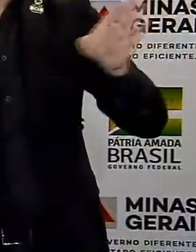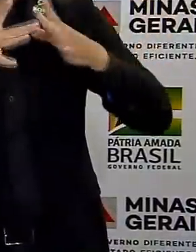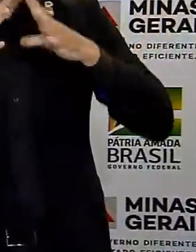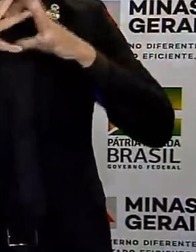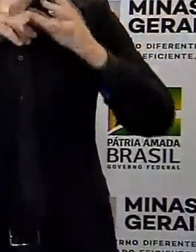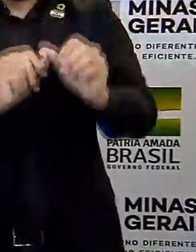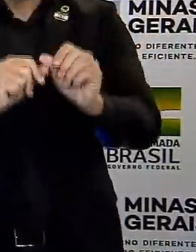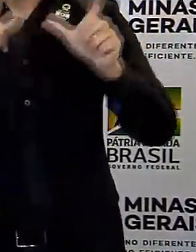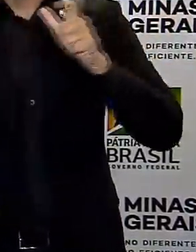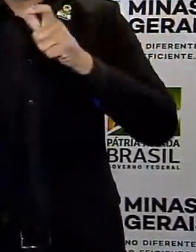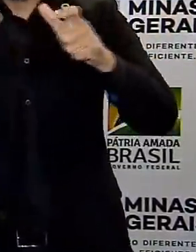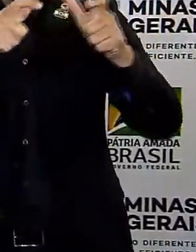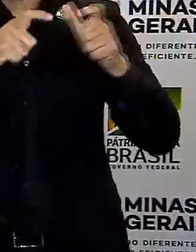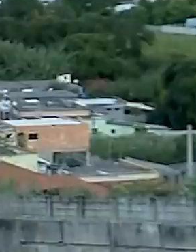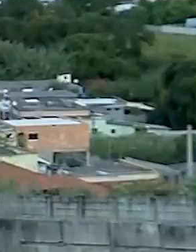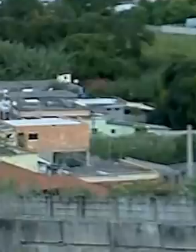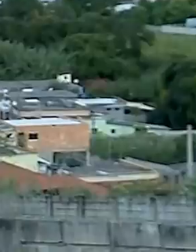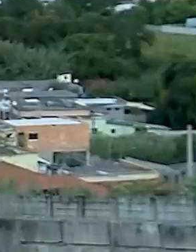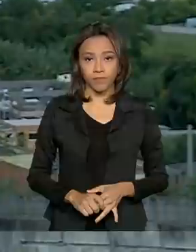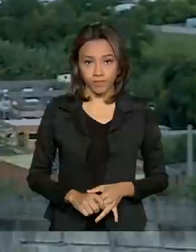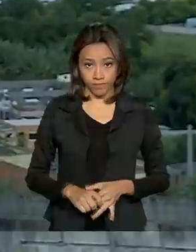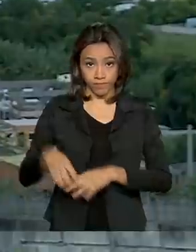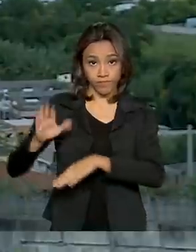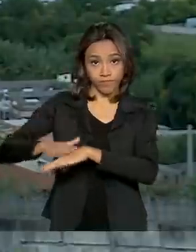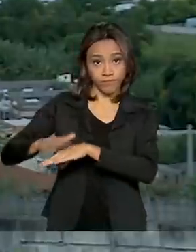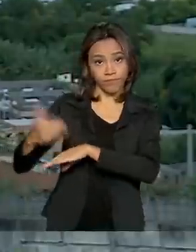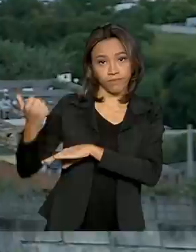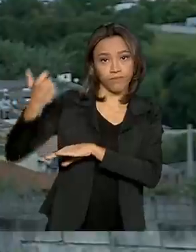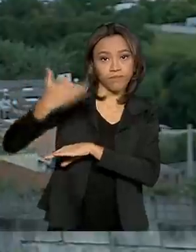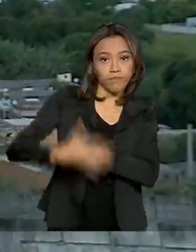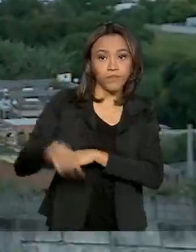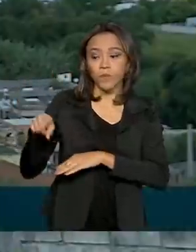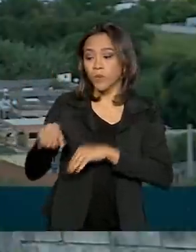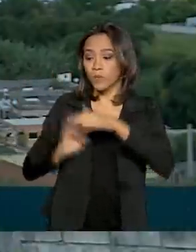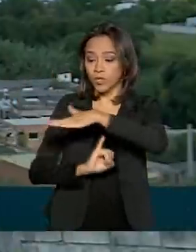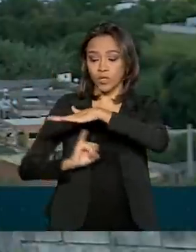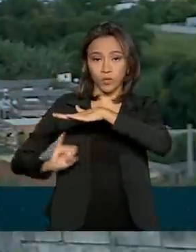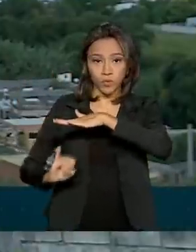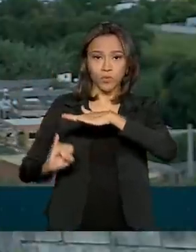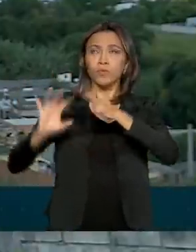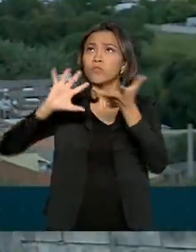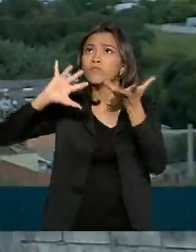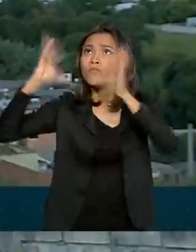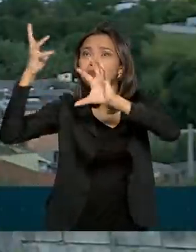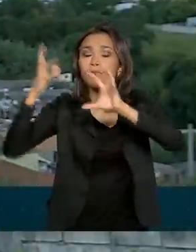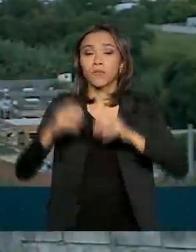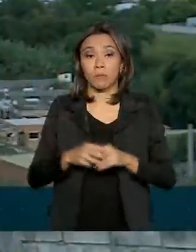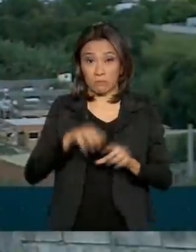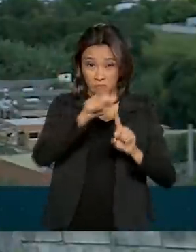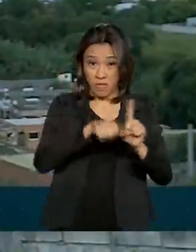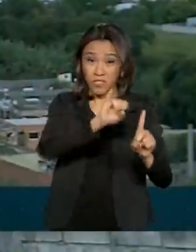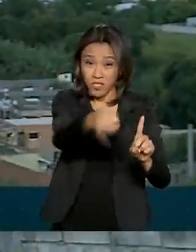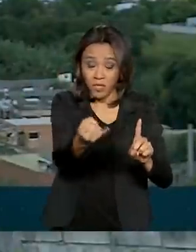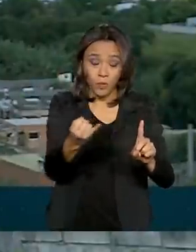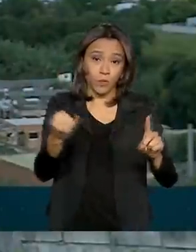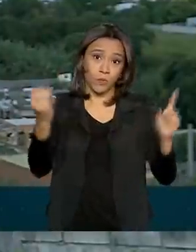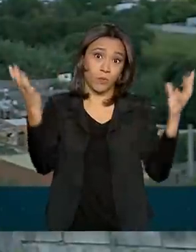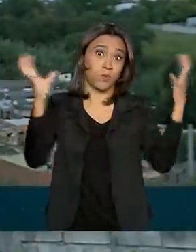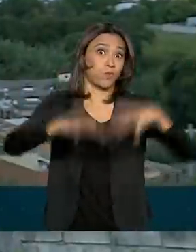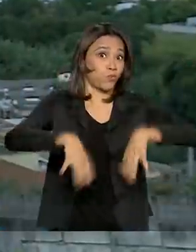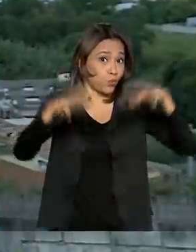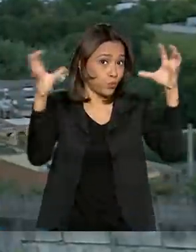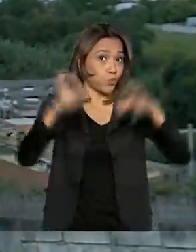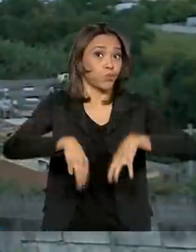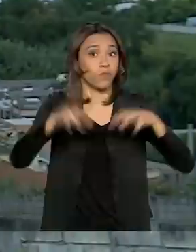do estado com agilidade. Segundo o Instituto Nacional de Meteorologia, janeiro já é o mês mais chuvoso da